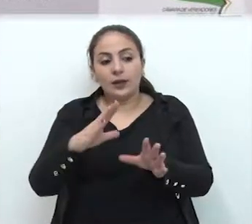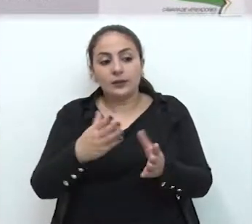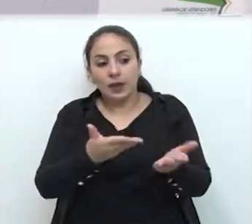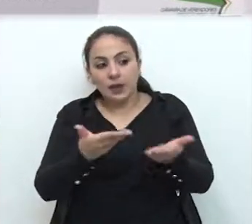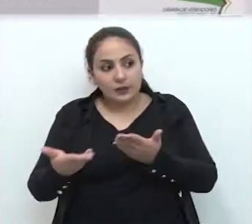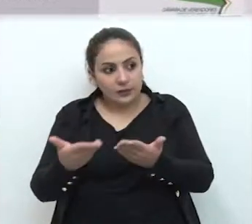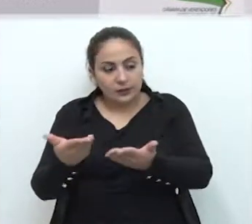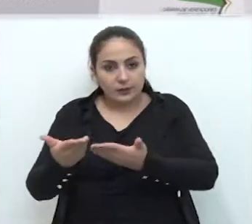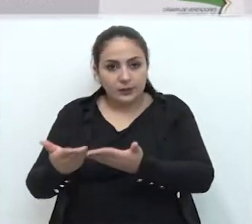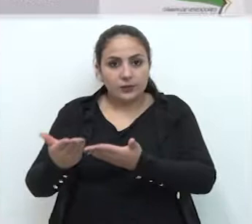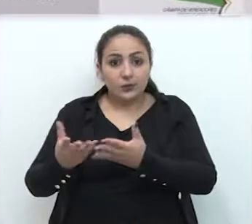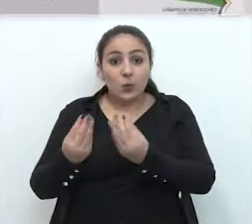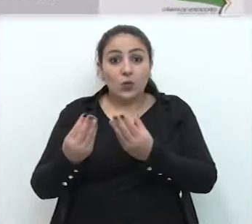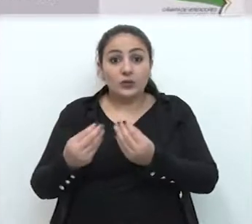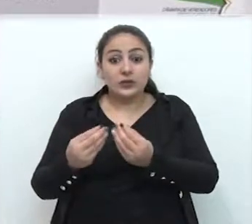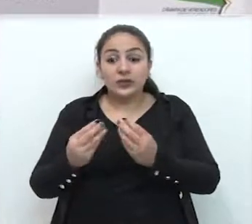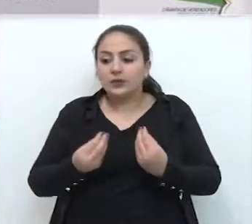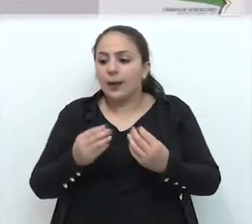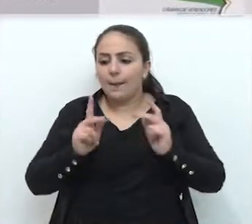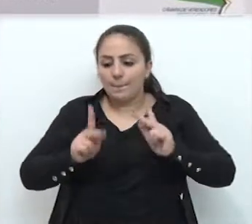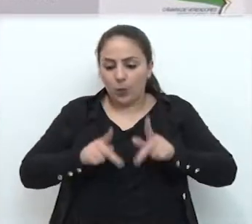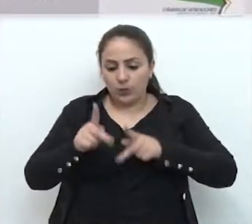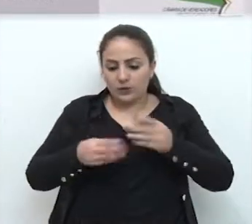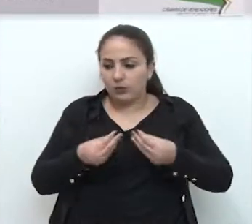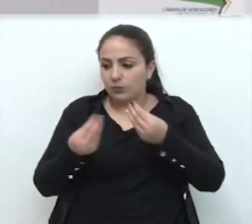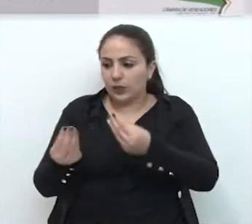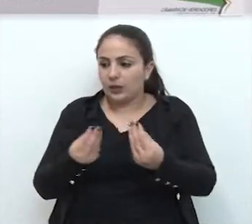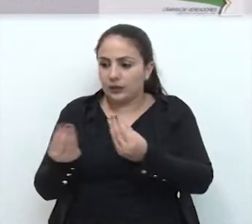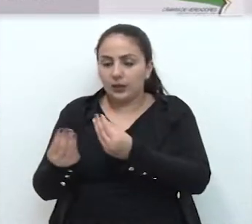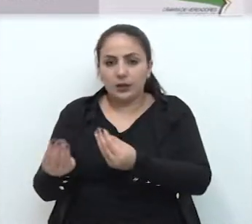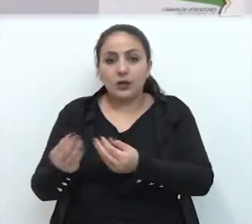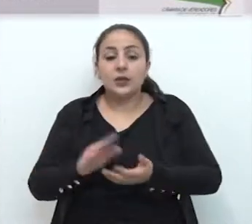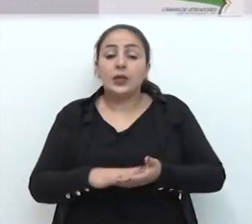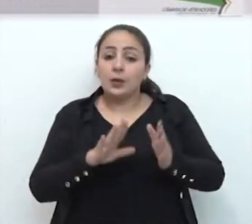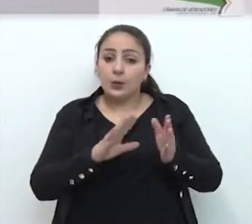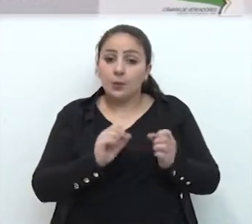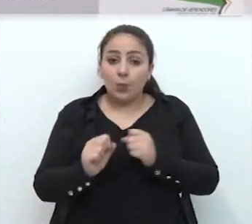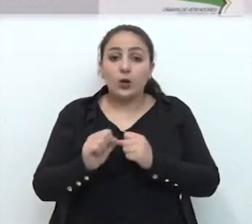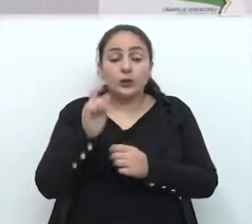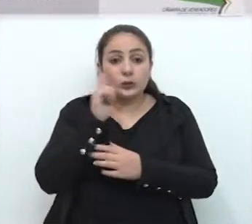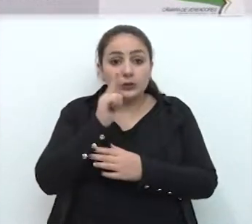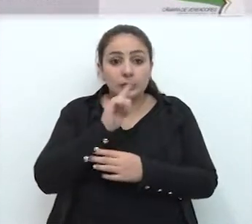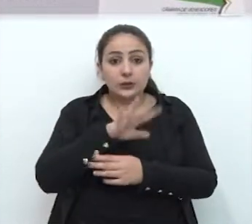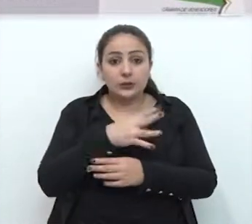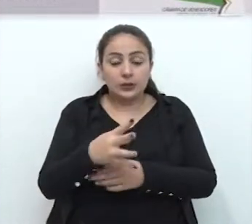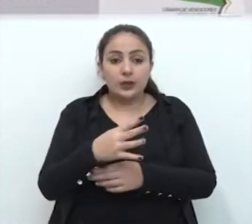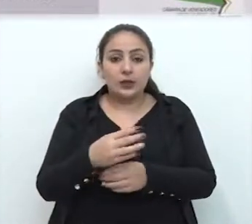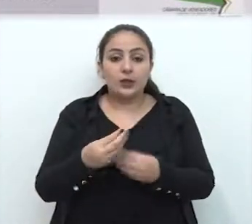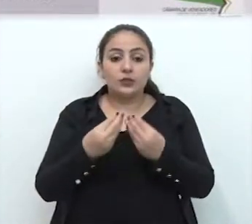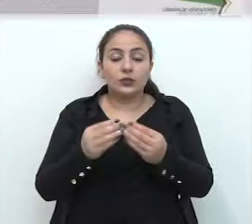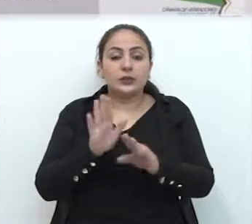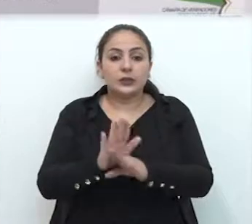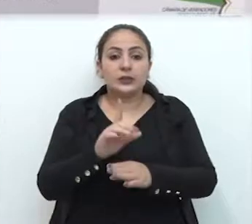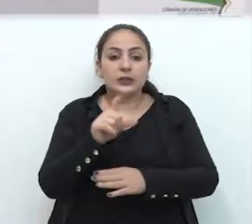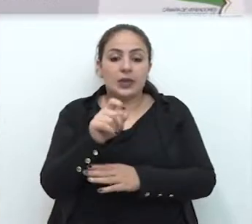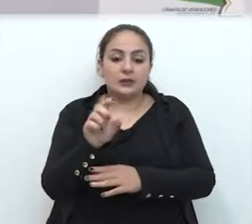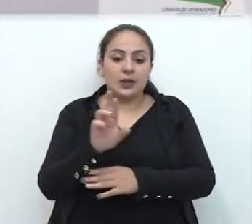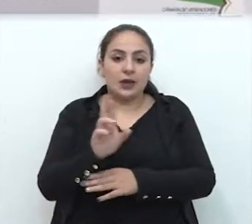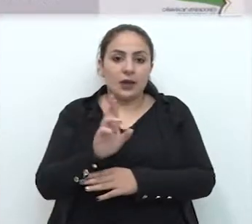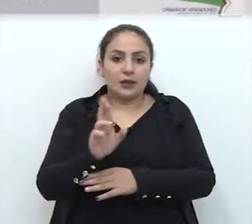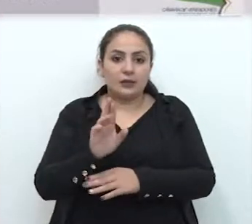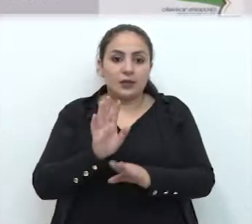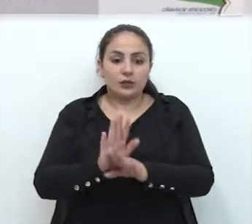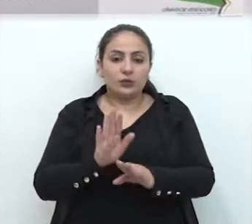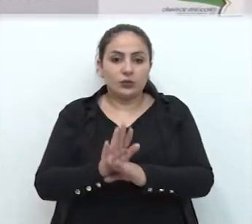de doações. Já existe um processo onde a população pode adquirir cautelas, com a contribuição de 10 reais, ela auxilia